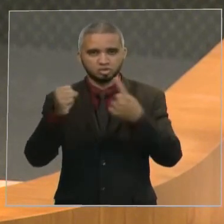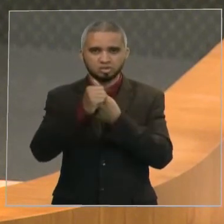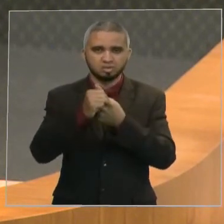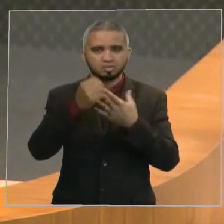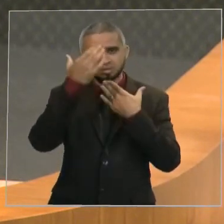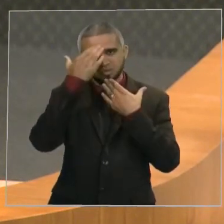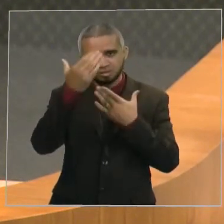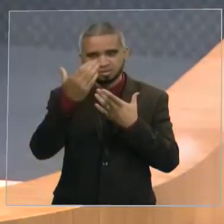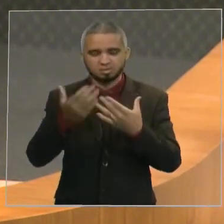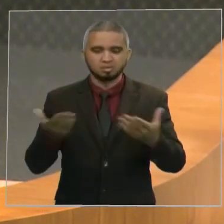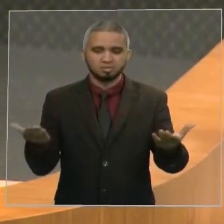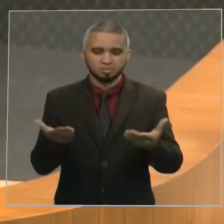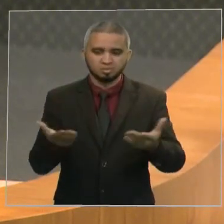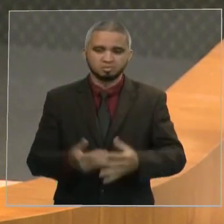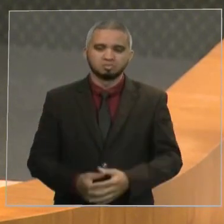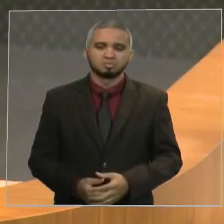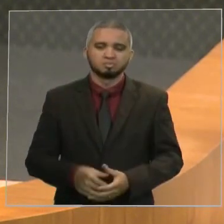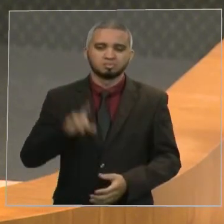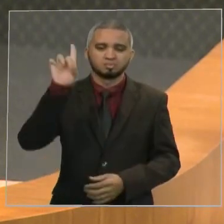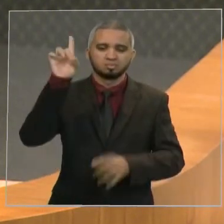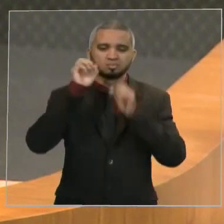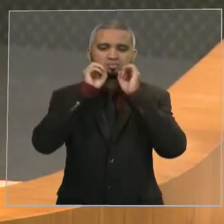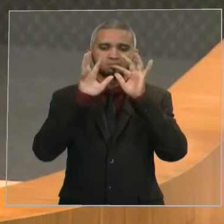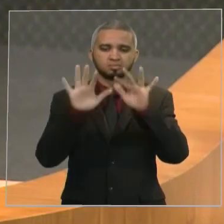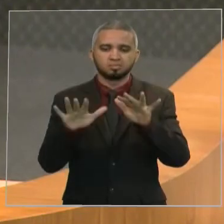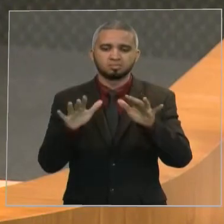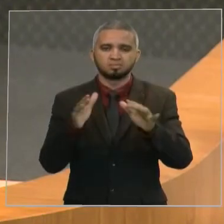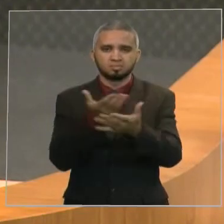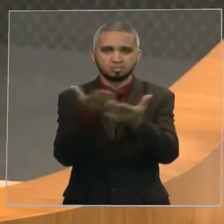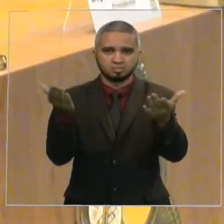a oportunidade e que Deus possa estar abençoando ricamente a todos. Um abraço.